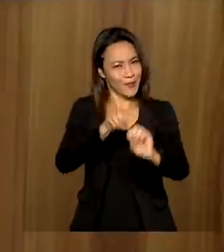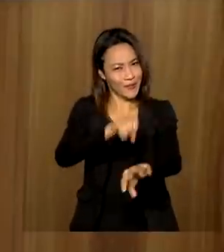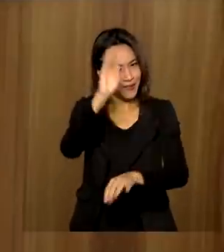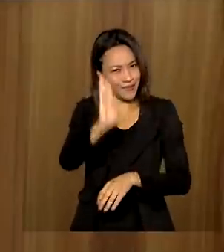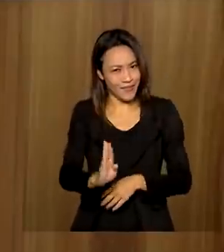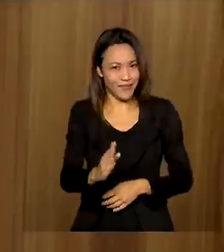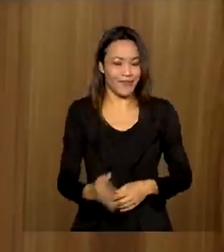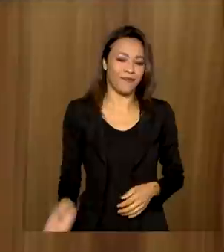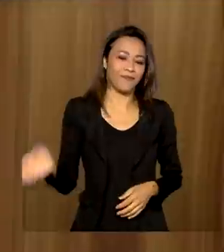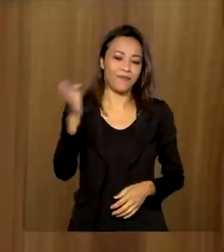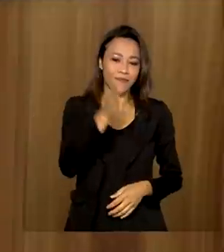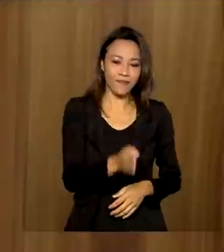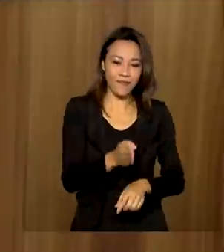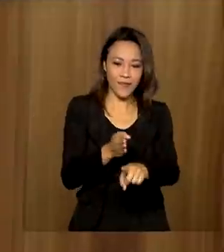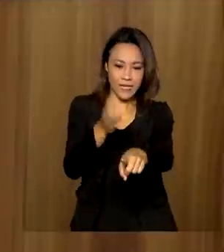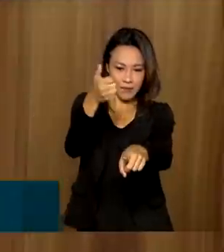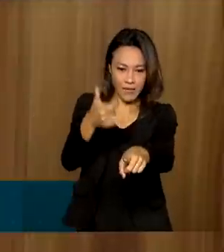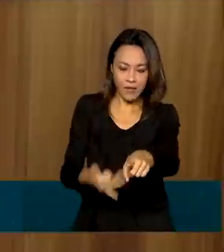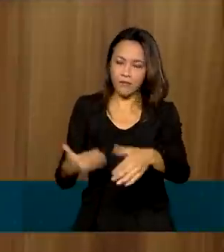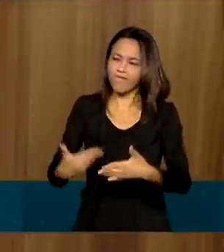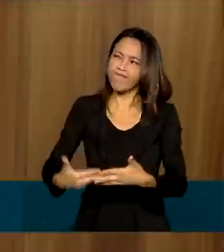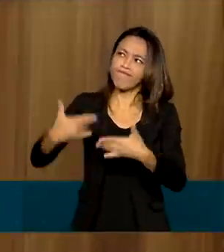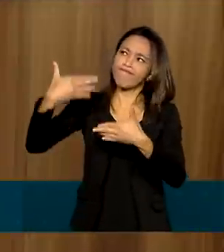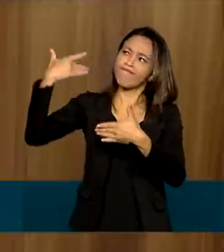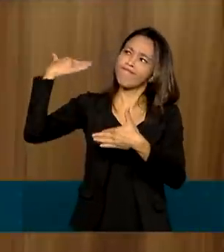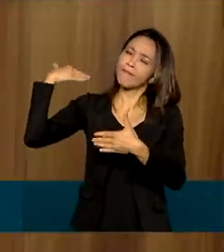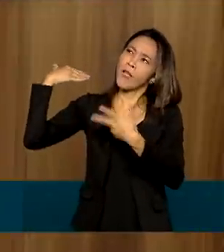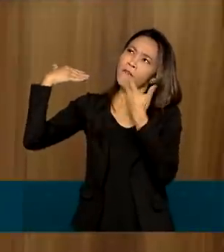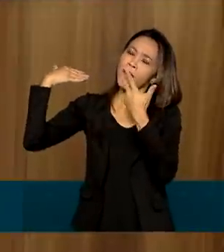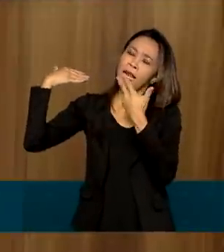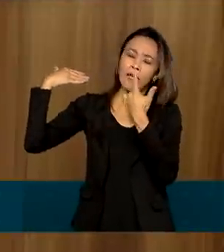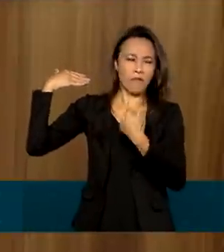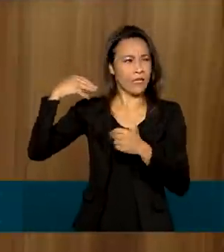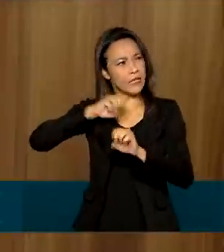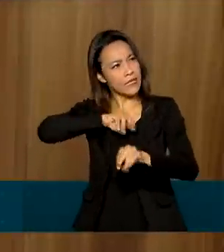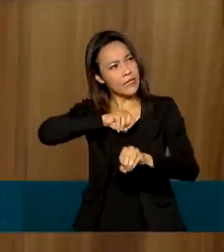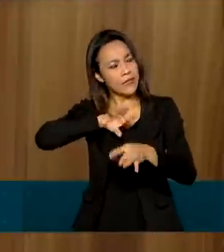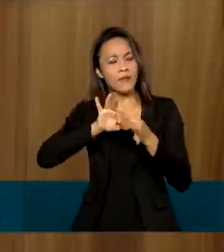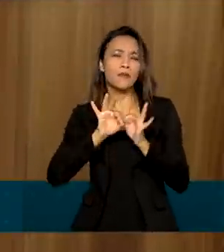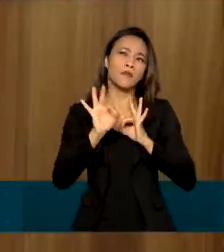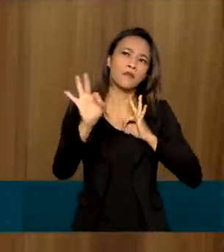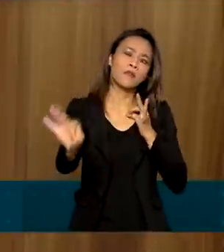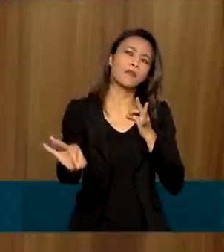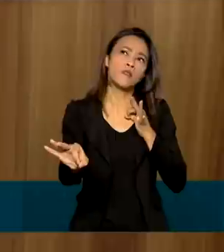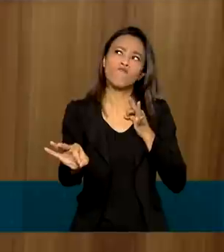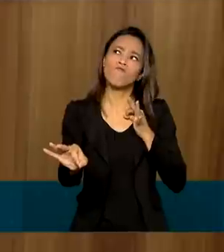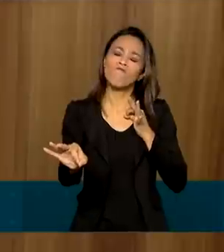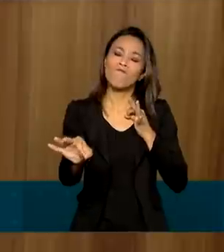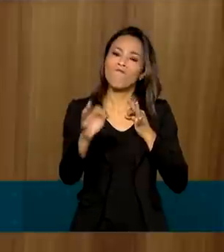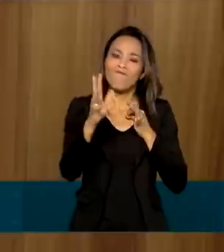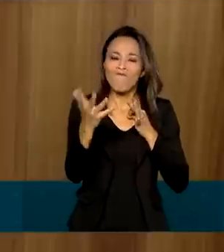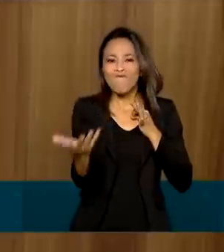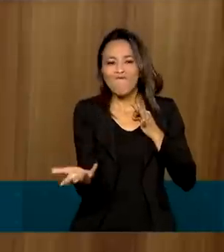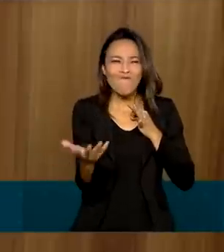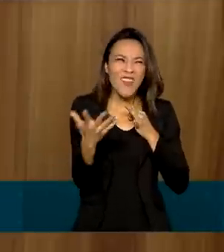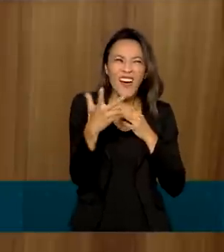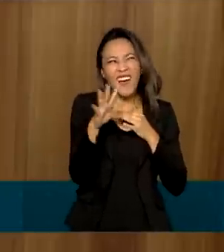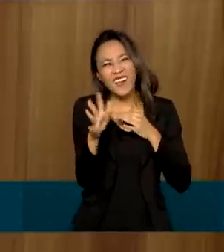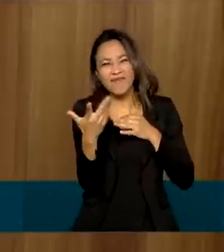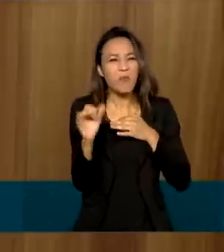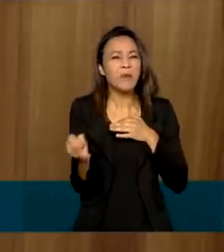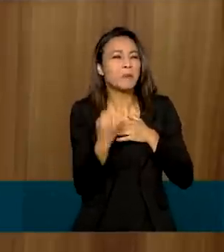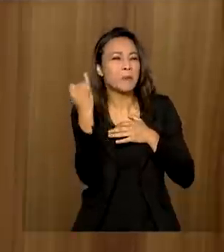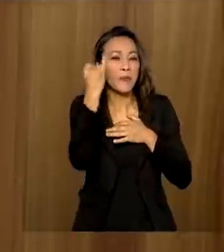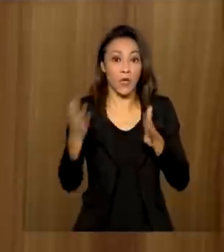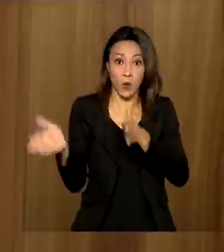Há um tempo atrás, quando falava-se em ensino à distância, era como um acessório. Hoje é